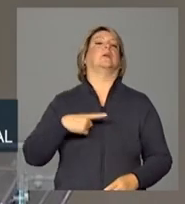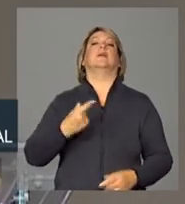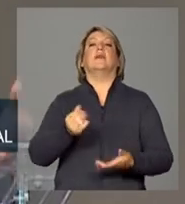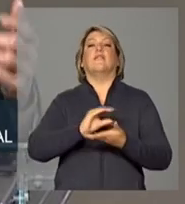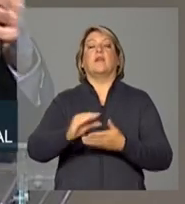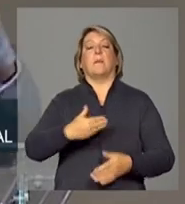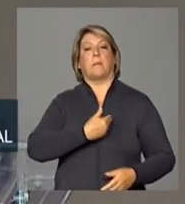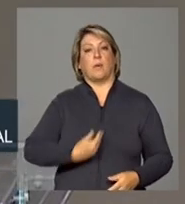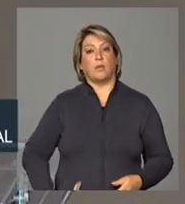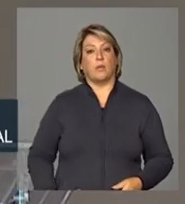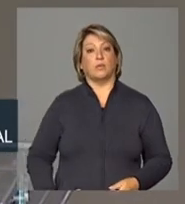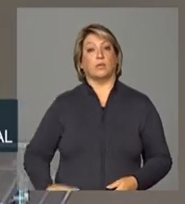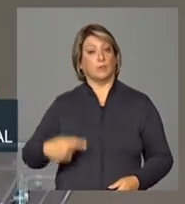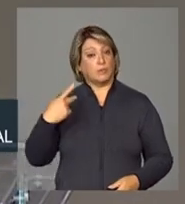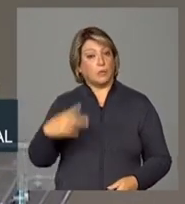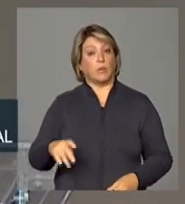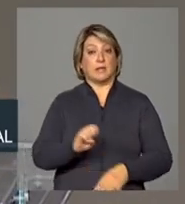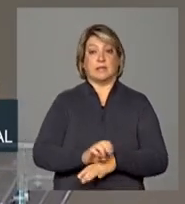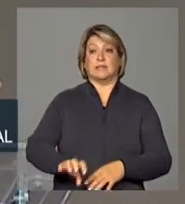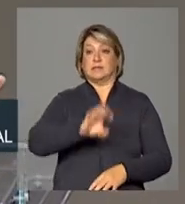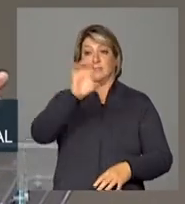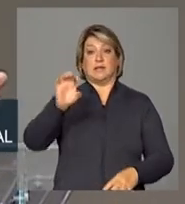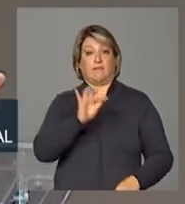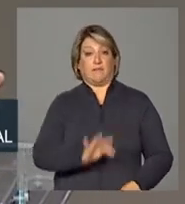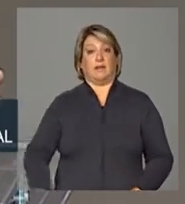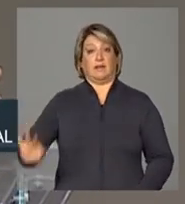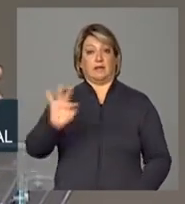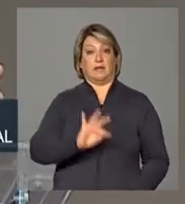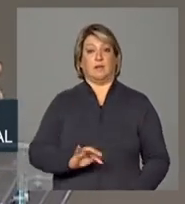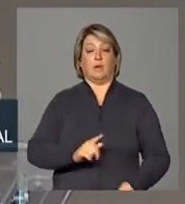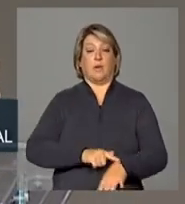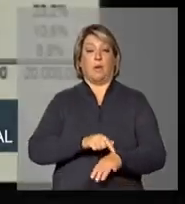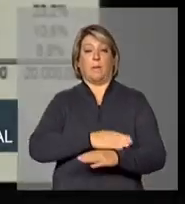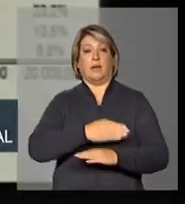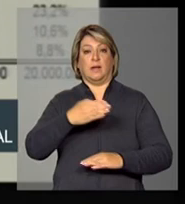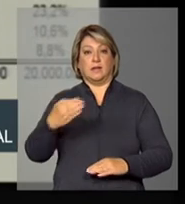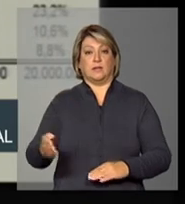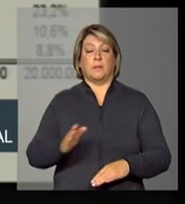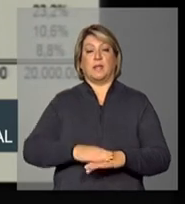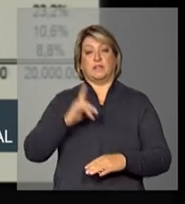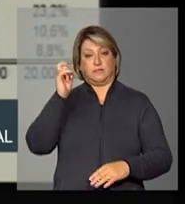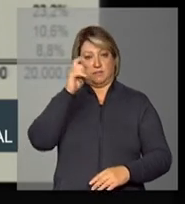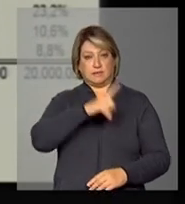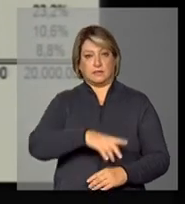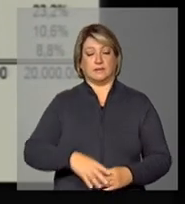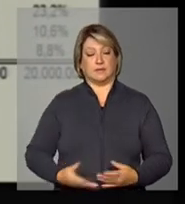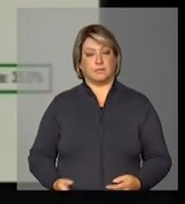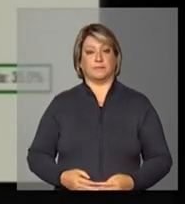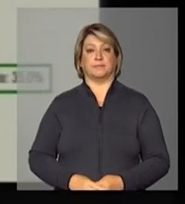público dos estados da federação nos períodos mais difíceis